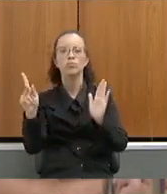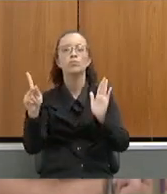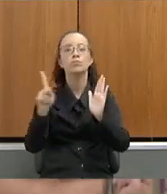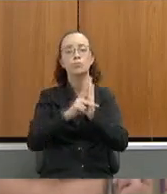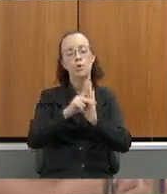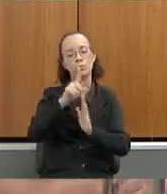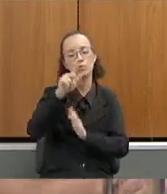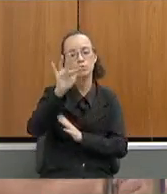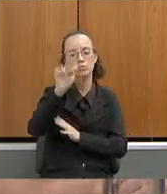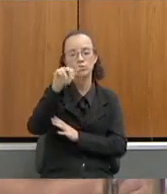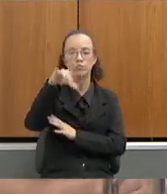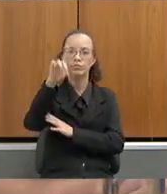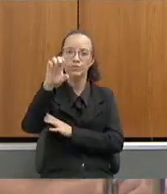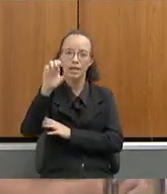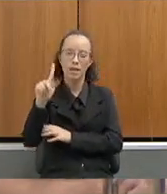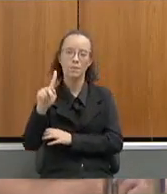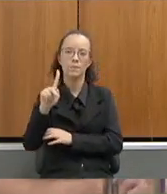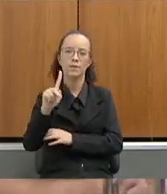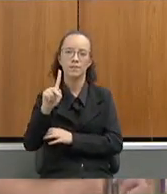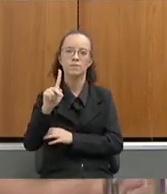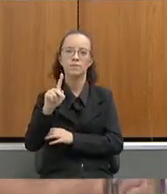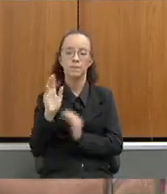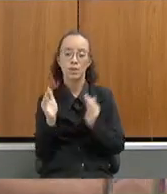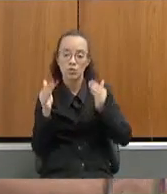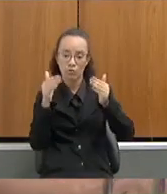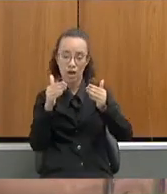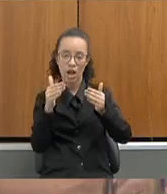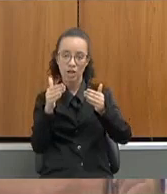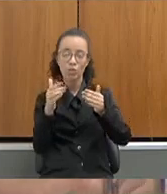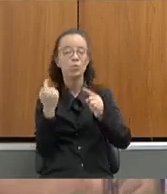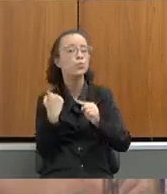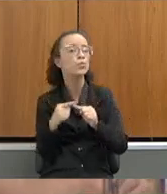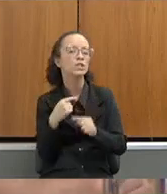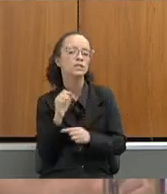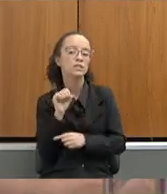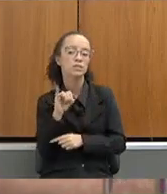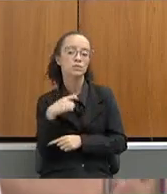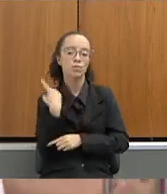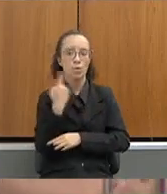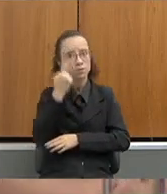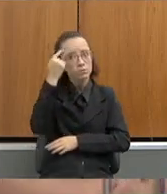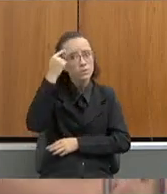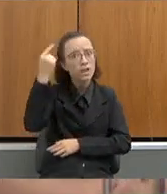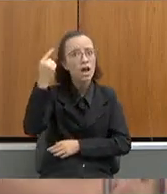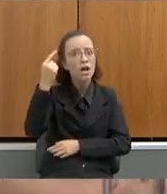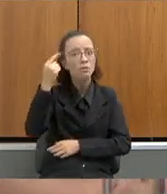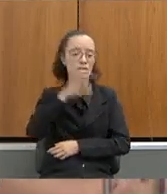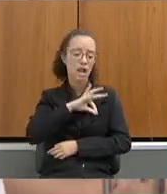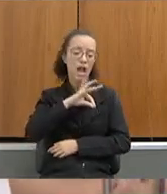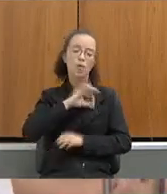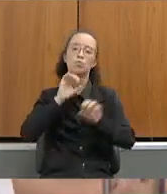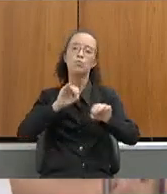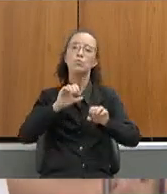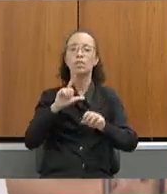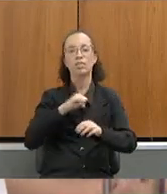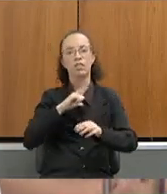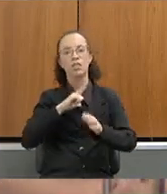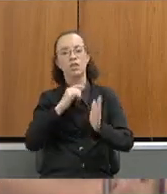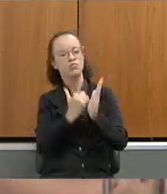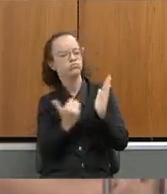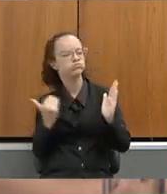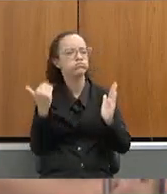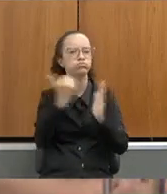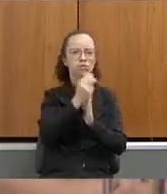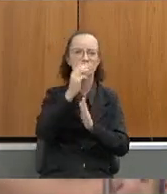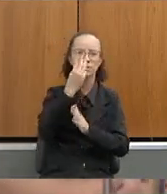do Fundeb. Estou me focando no Fundeb, porque, se nós pensarmos cota, salário e educação, existe um saldo positivo de mais